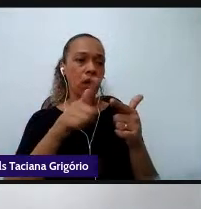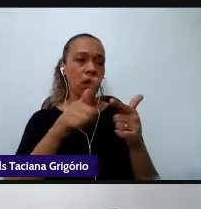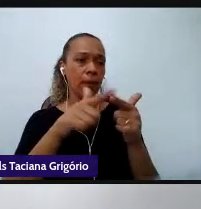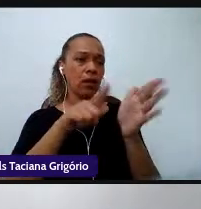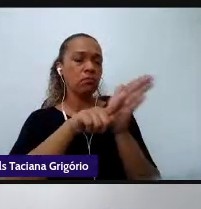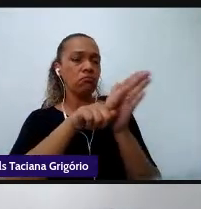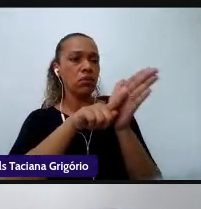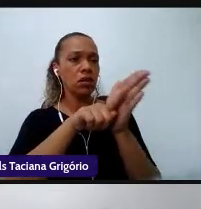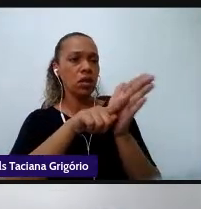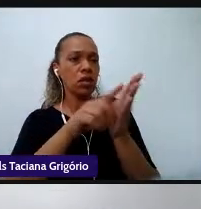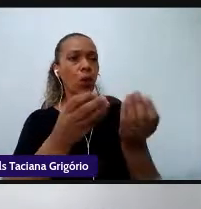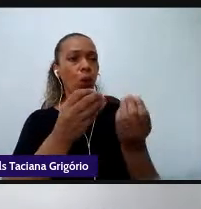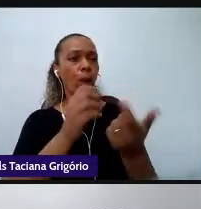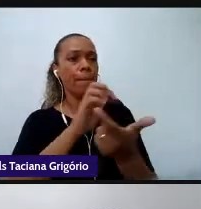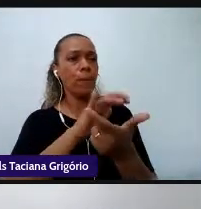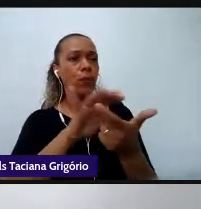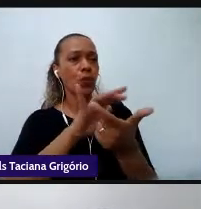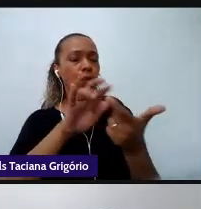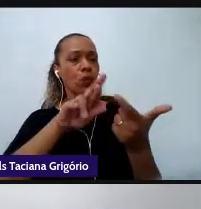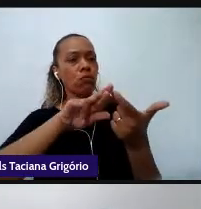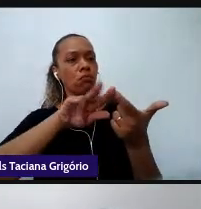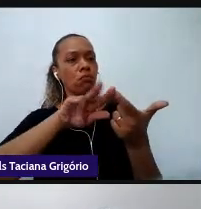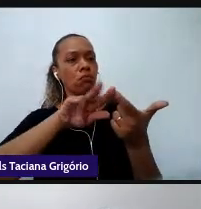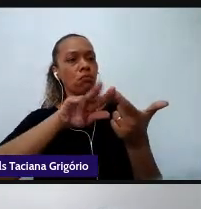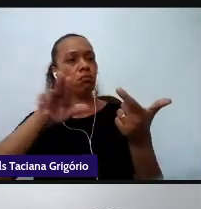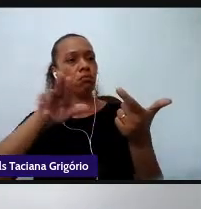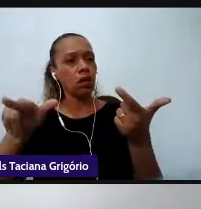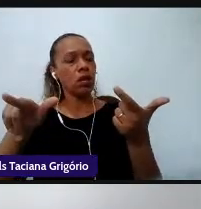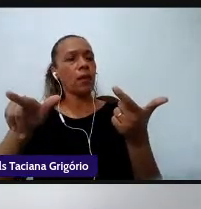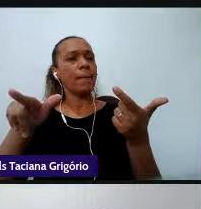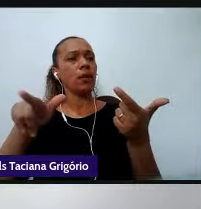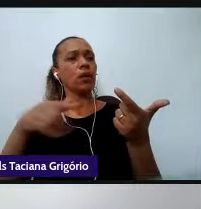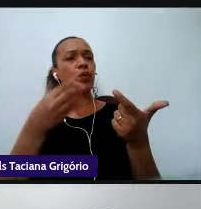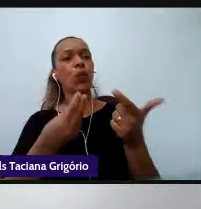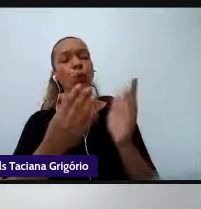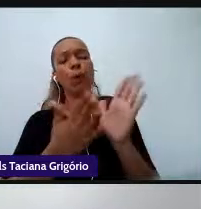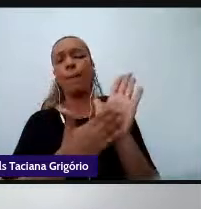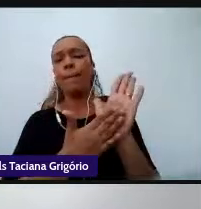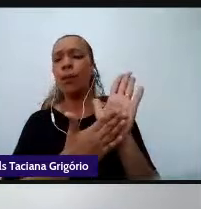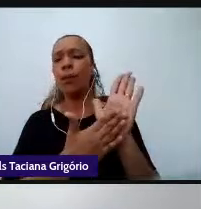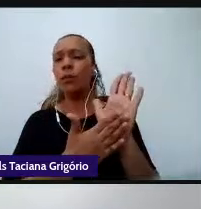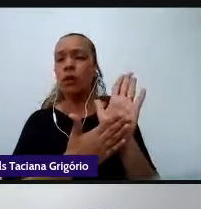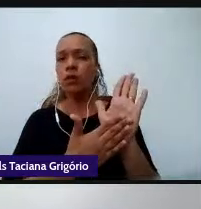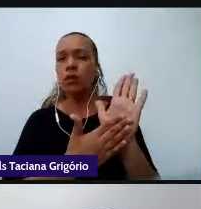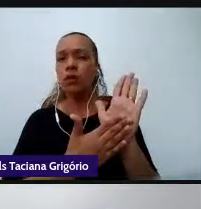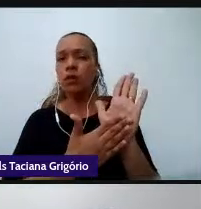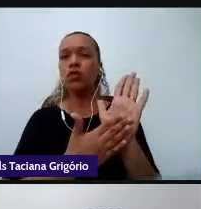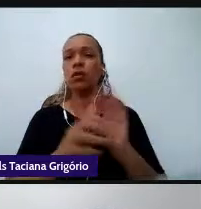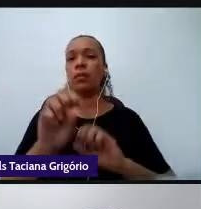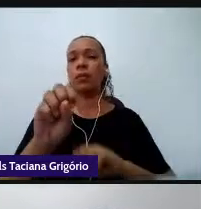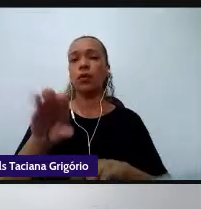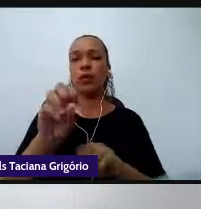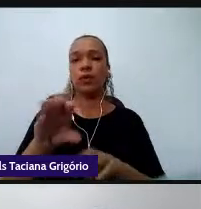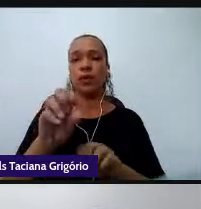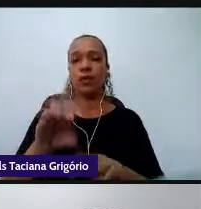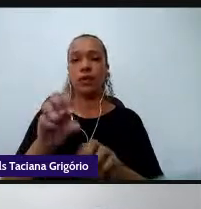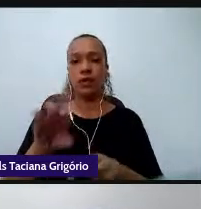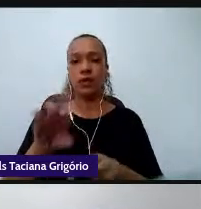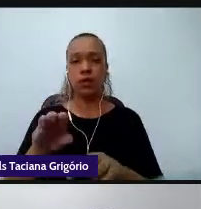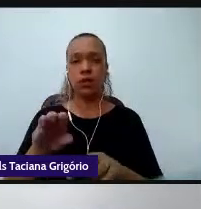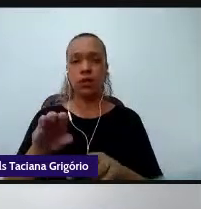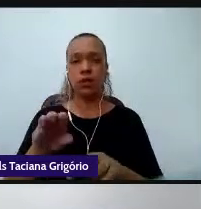multiletramentos, esses novos letramentos, eles são propostos para o ensino de língua portuguesa na BNCC.